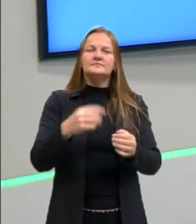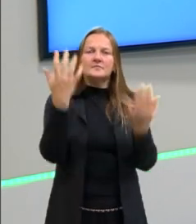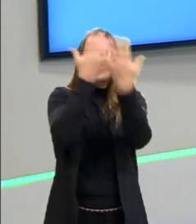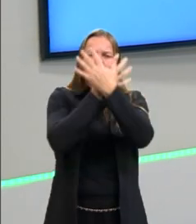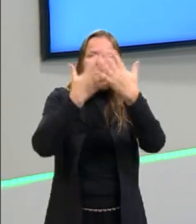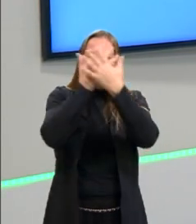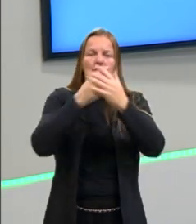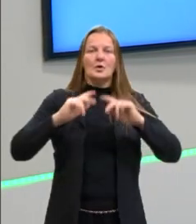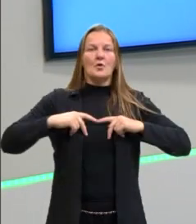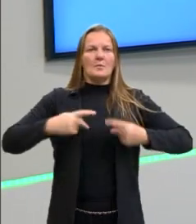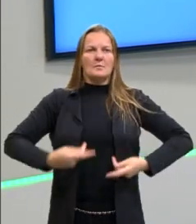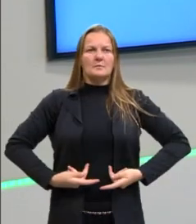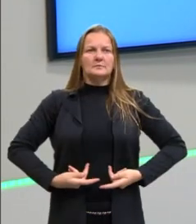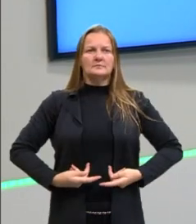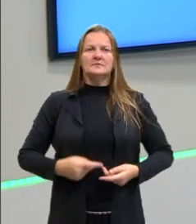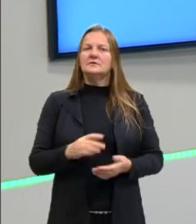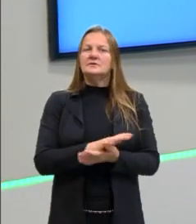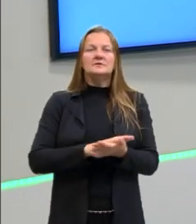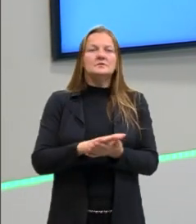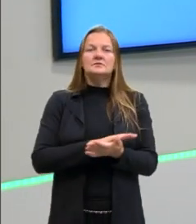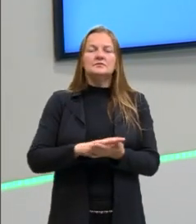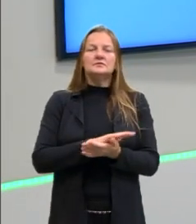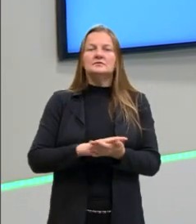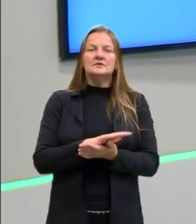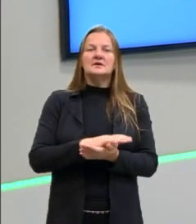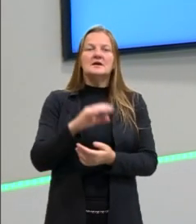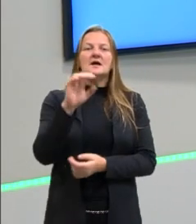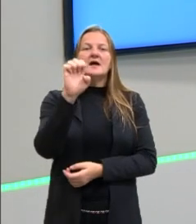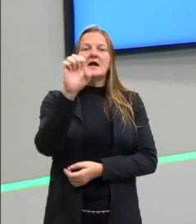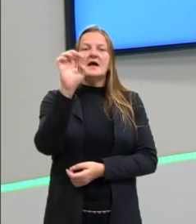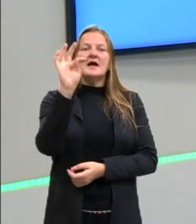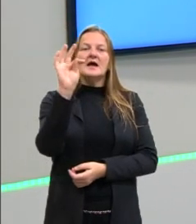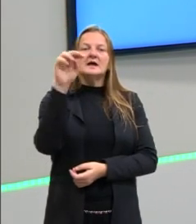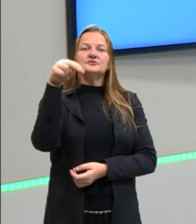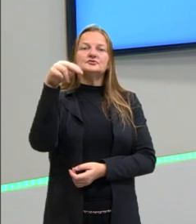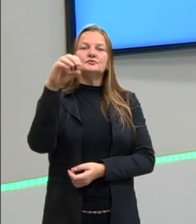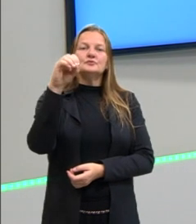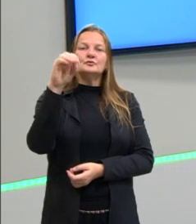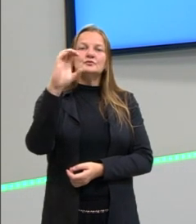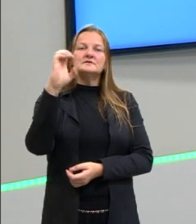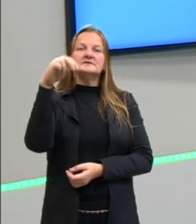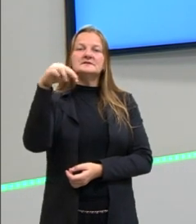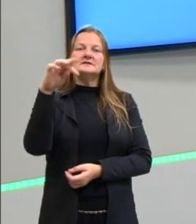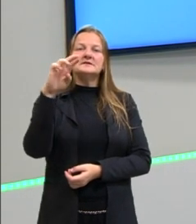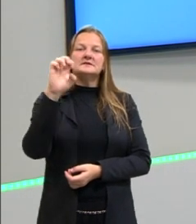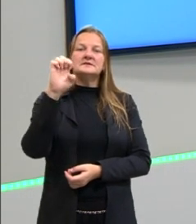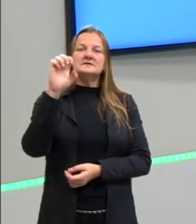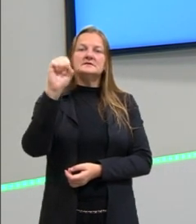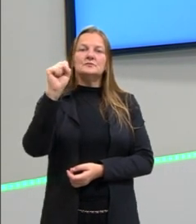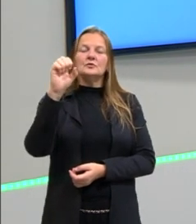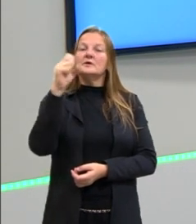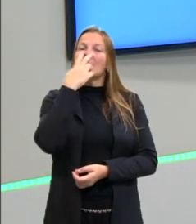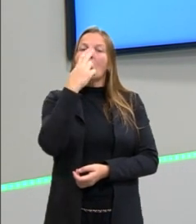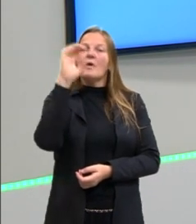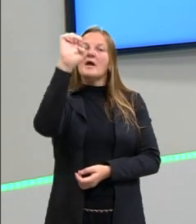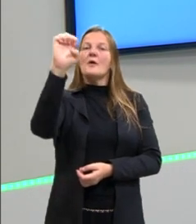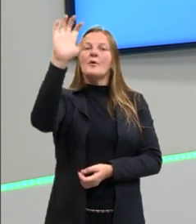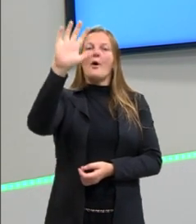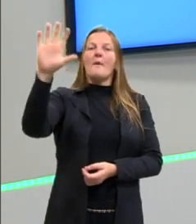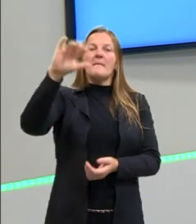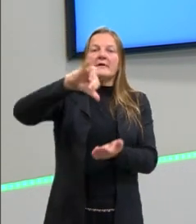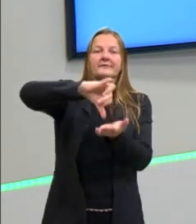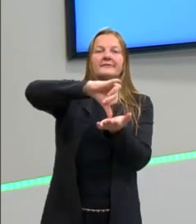Trevas da humanidade demonstra um etnocentrismo. A gente está sendo eurocentrista aí. Por quê?